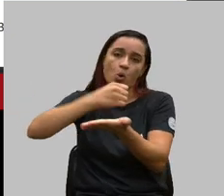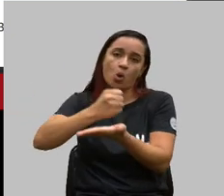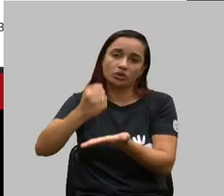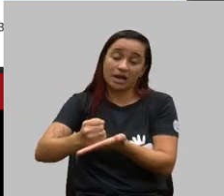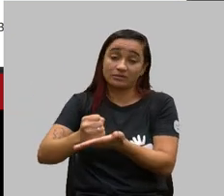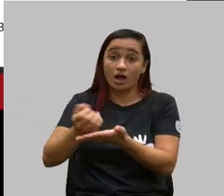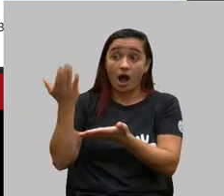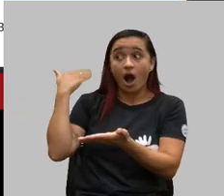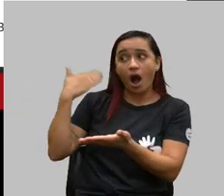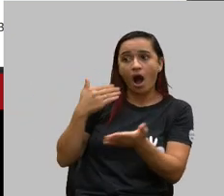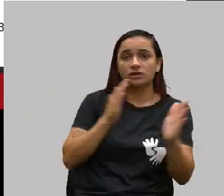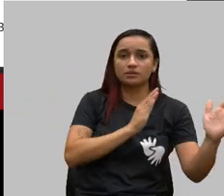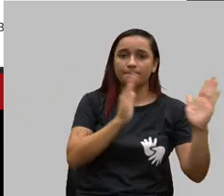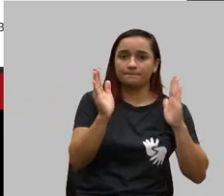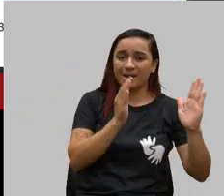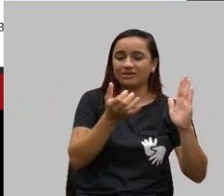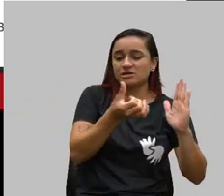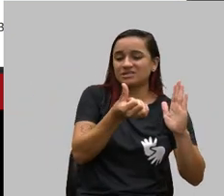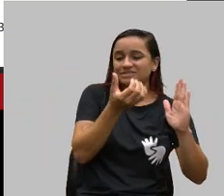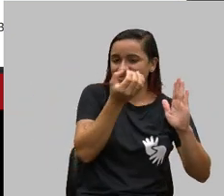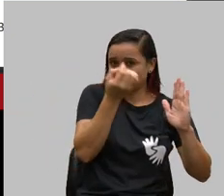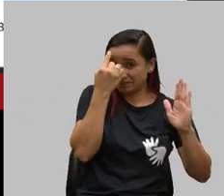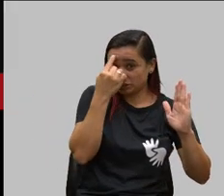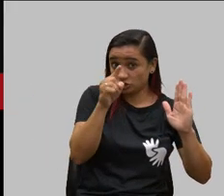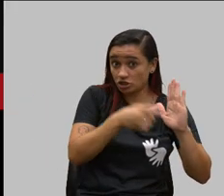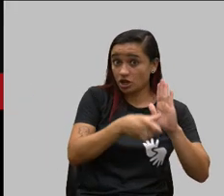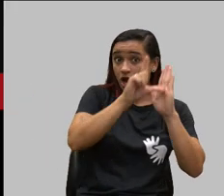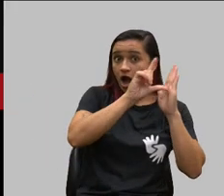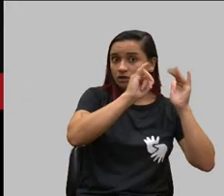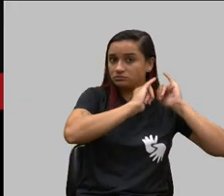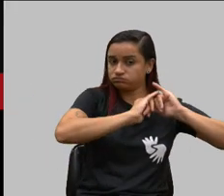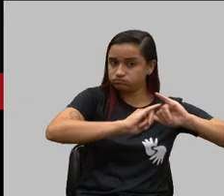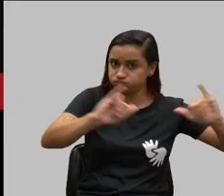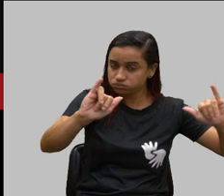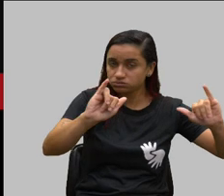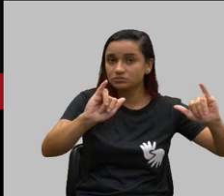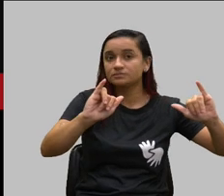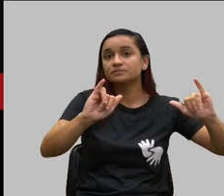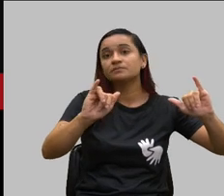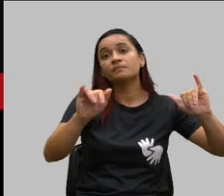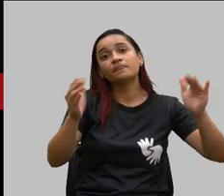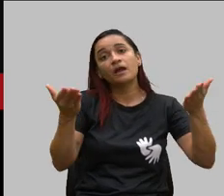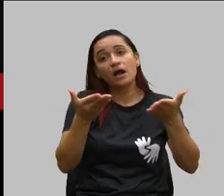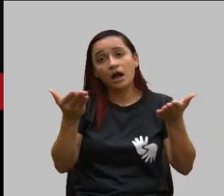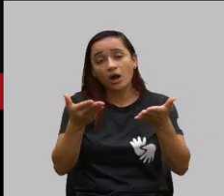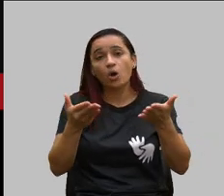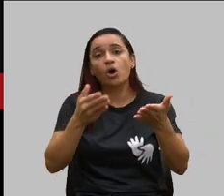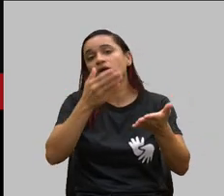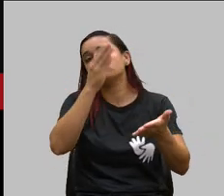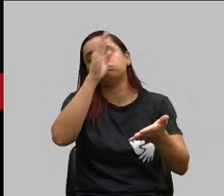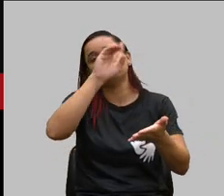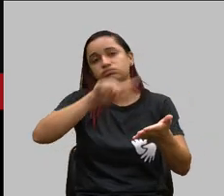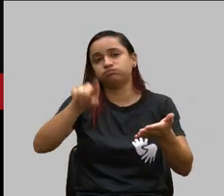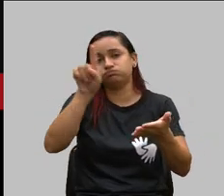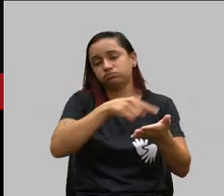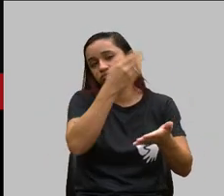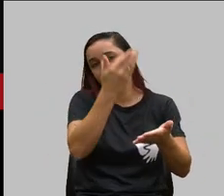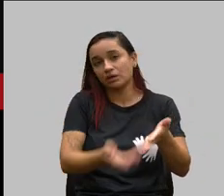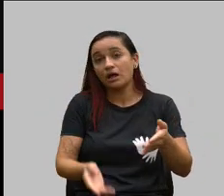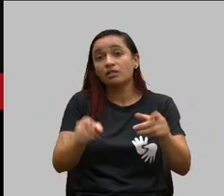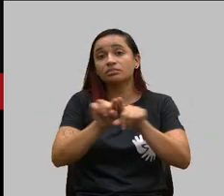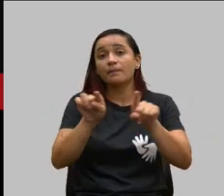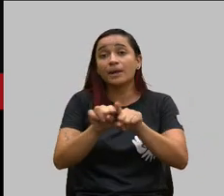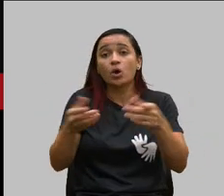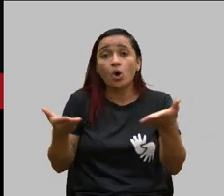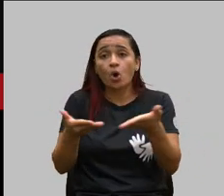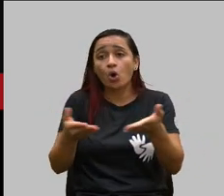era exigido para as pessoas para as operadoras quando fossem exigir com a pessoa jurídica contratante ele cai podendo hoje ser